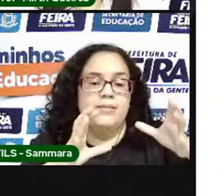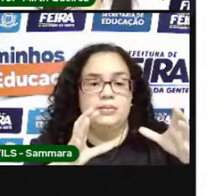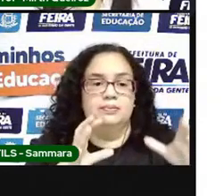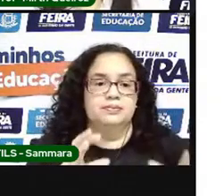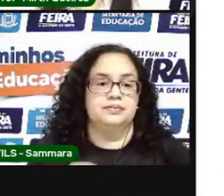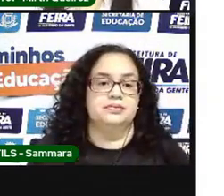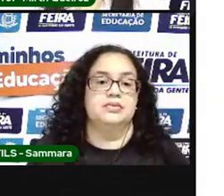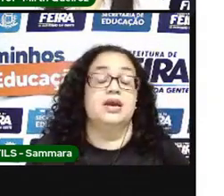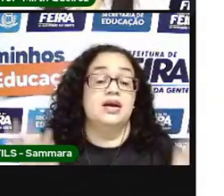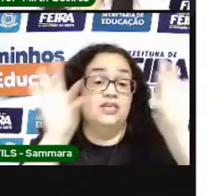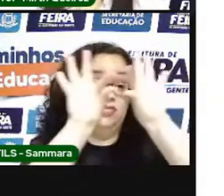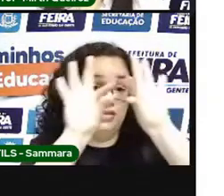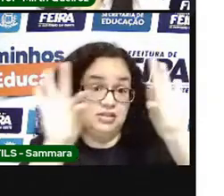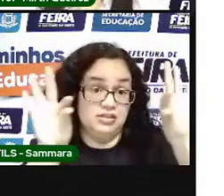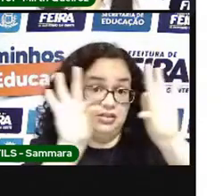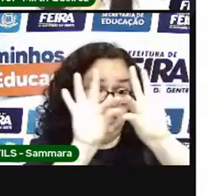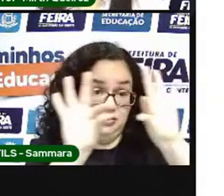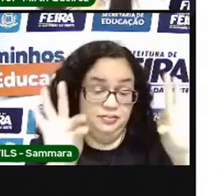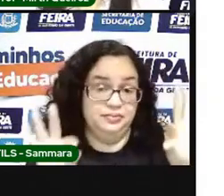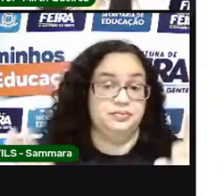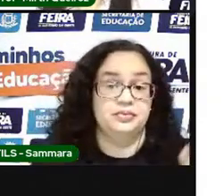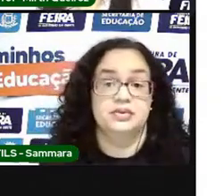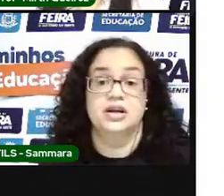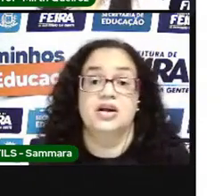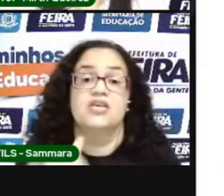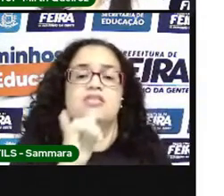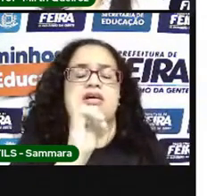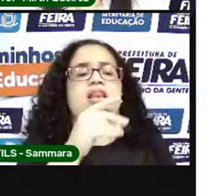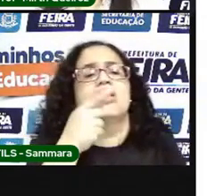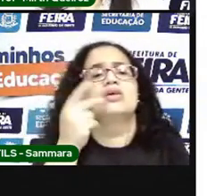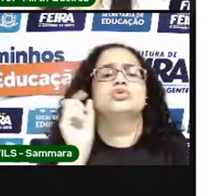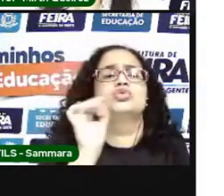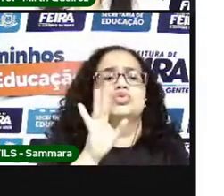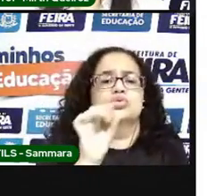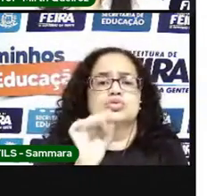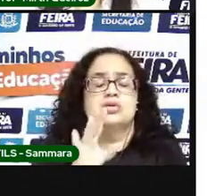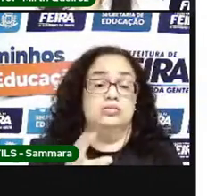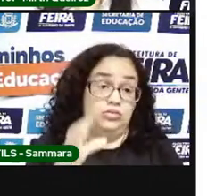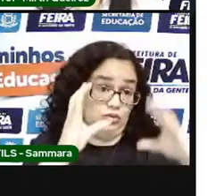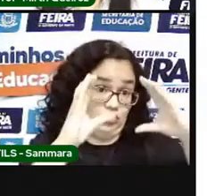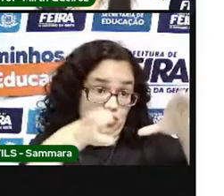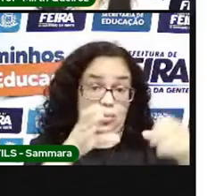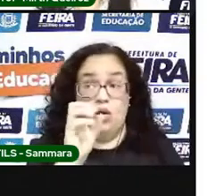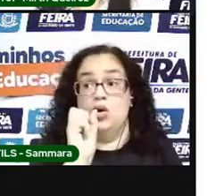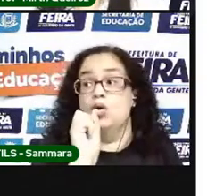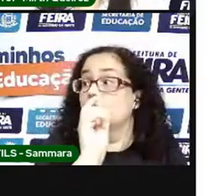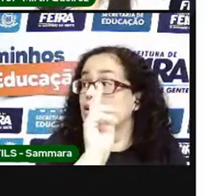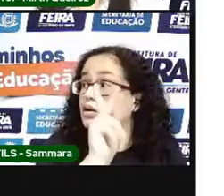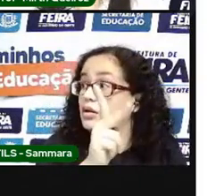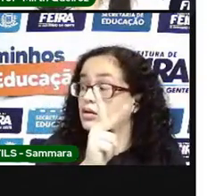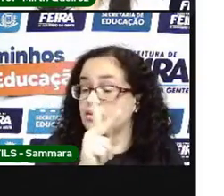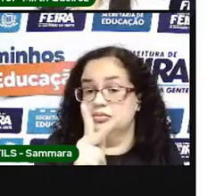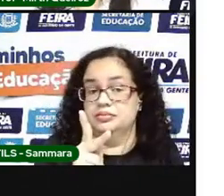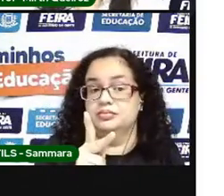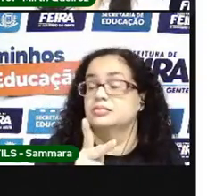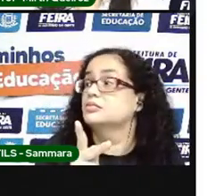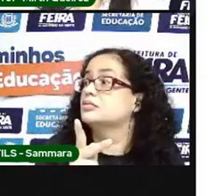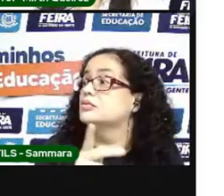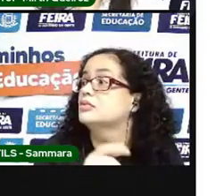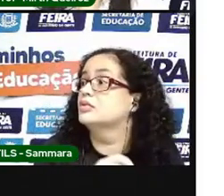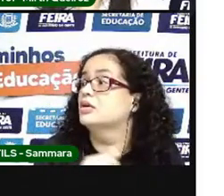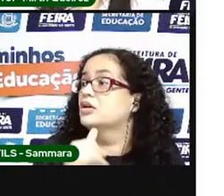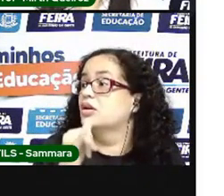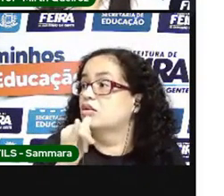bola. A frase destacada se refere apenas ao tatu bola, certo? Mas caso você queira